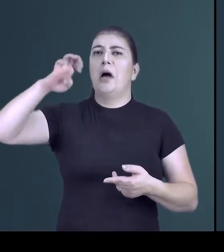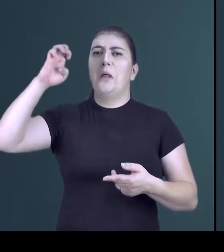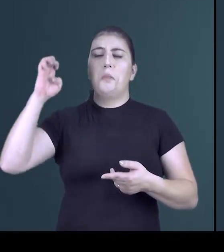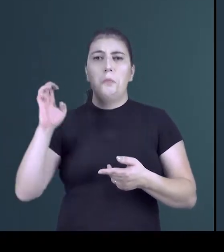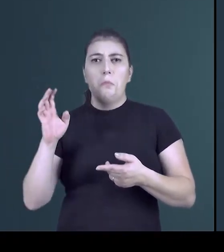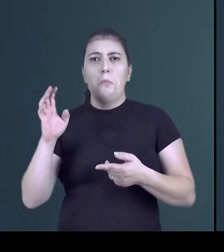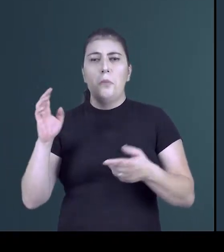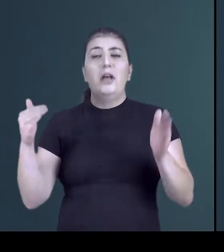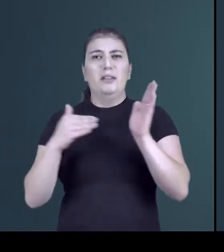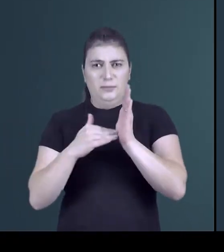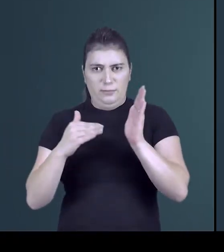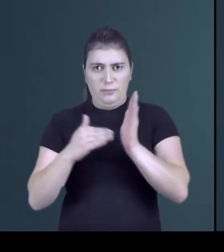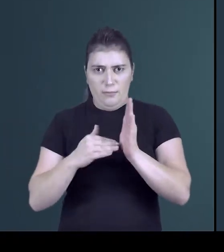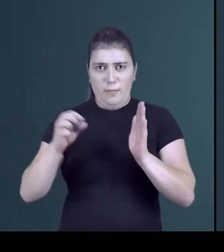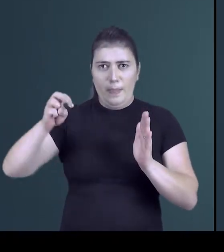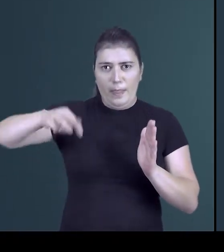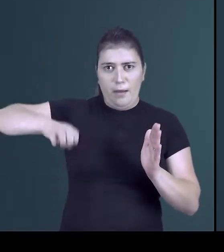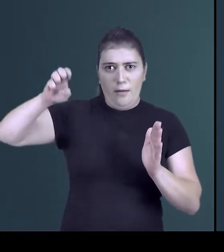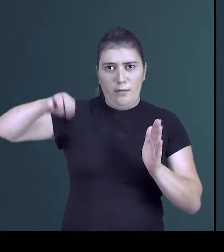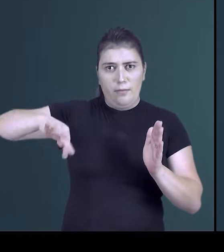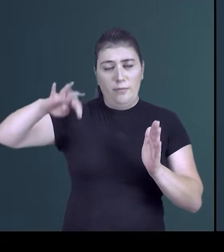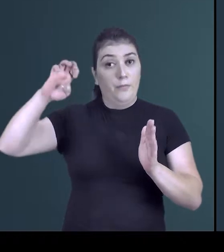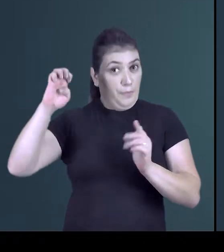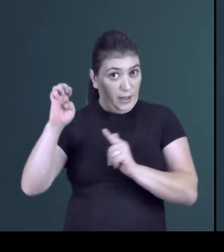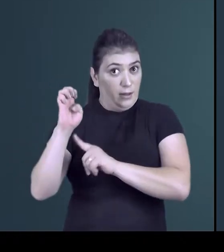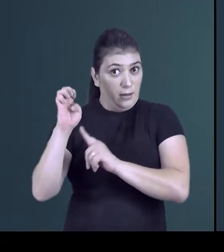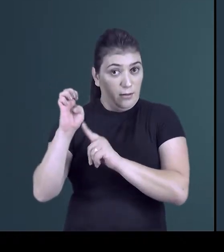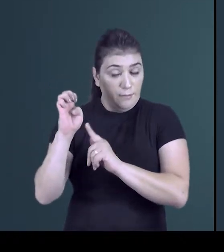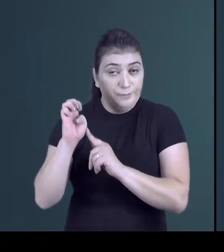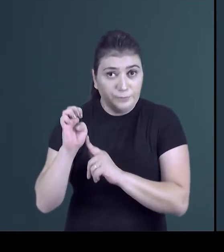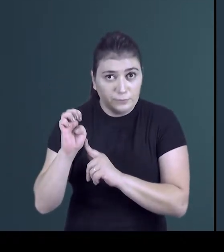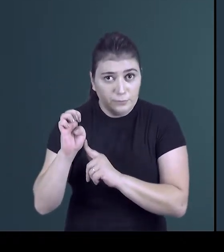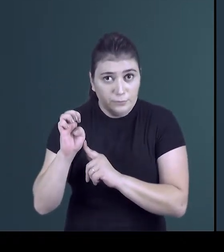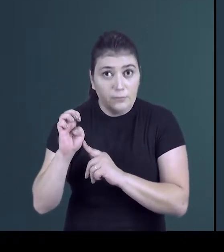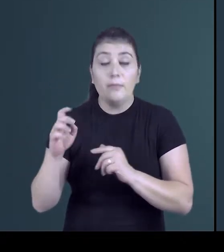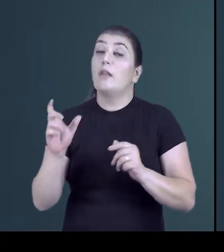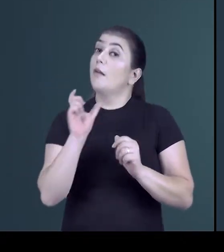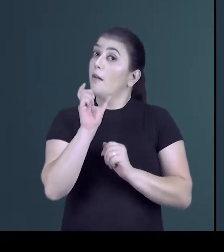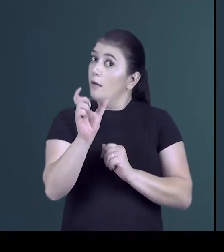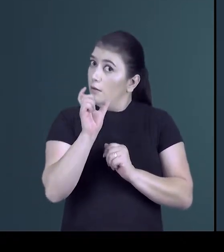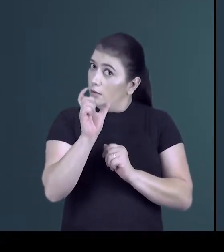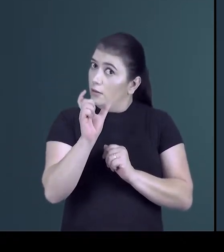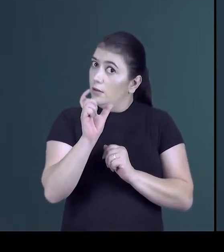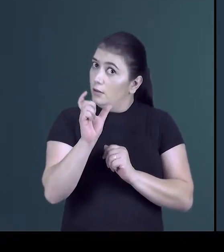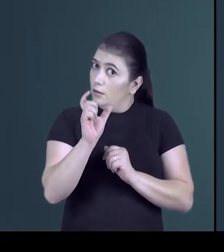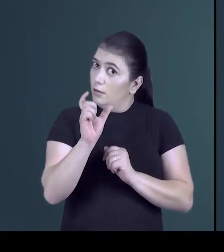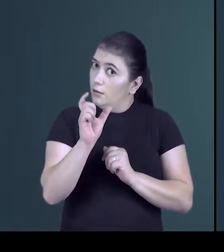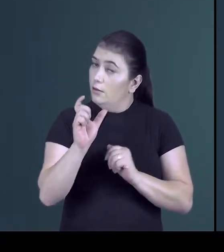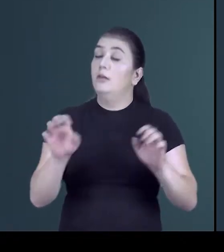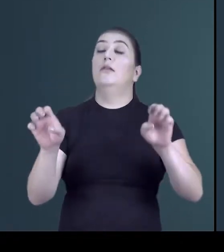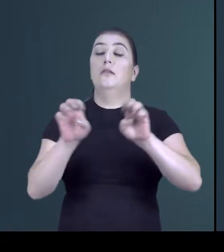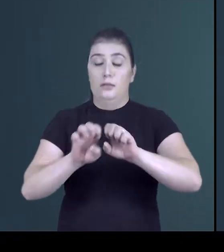Quando tivermos esse final nas palavras, ou em boa parte das palavras, vejam aqui que tem uma estrutura verbal.